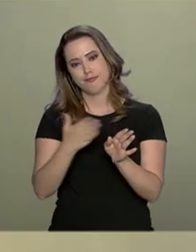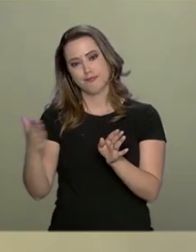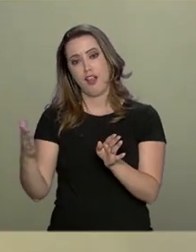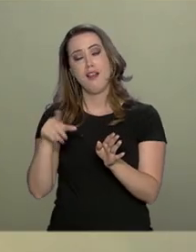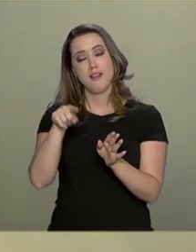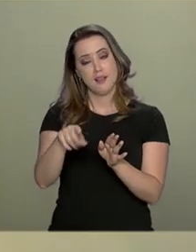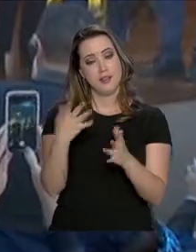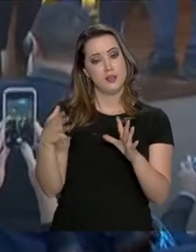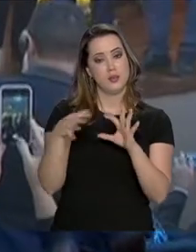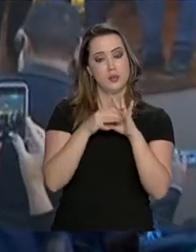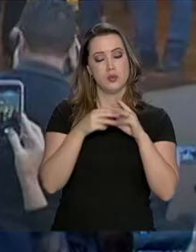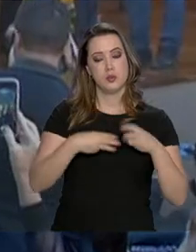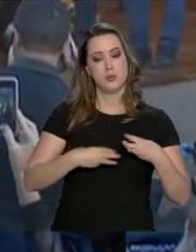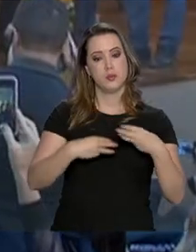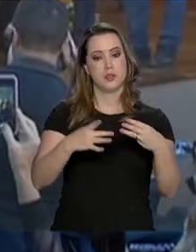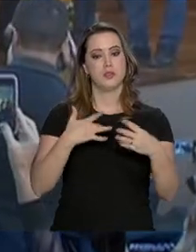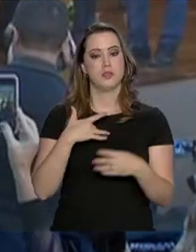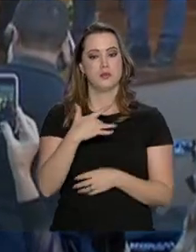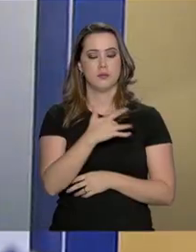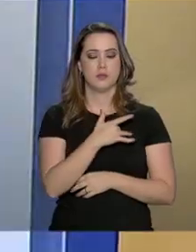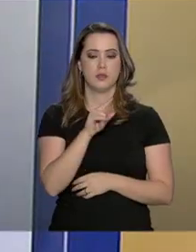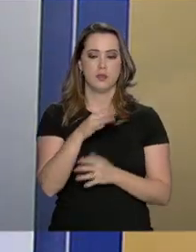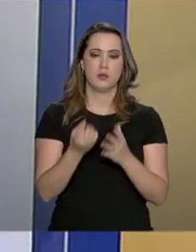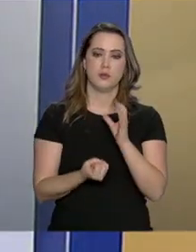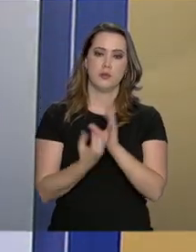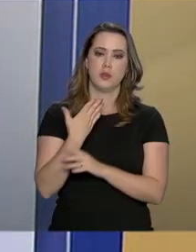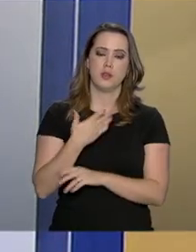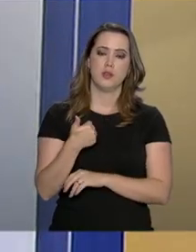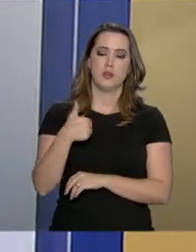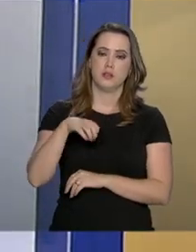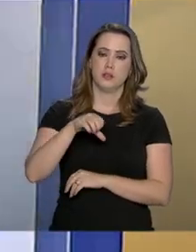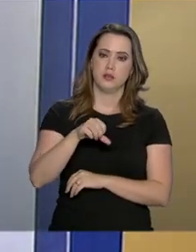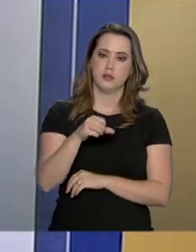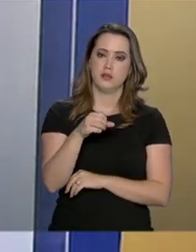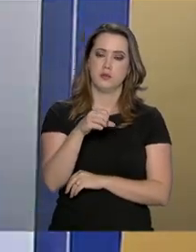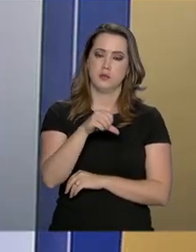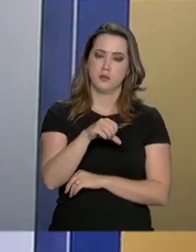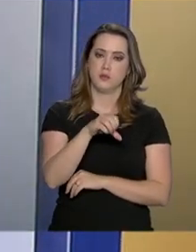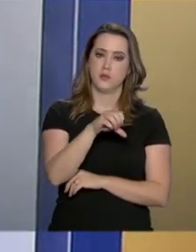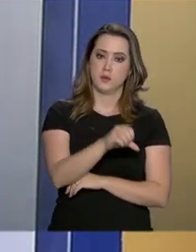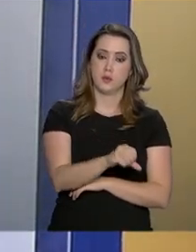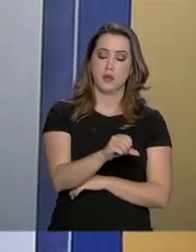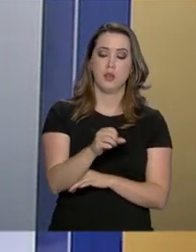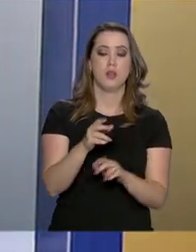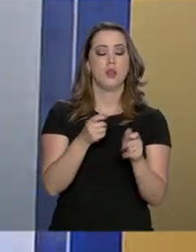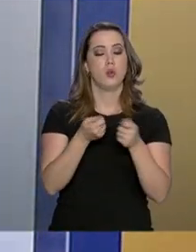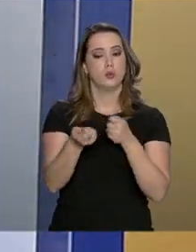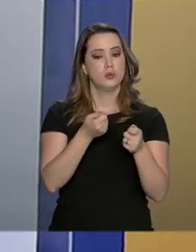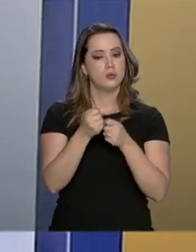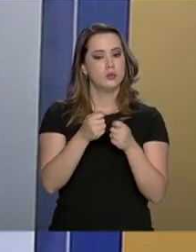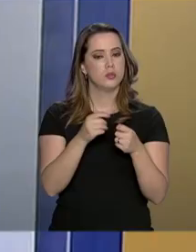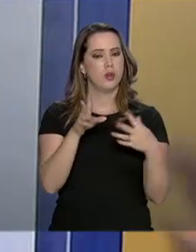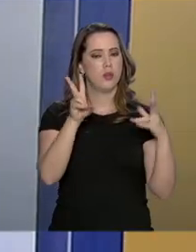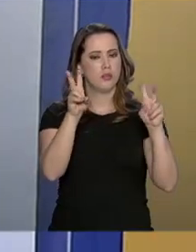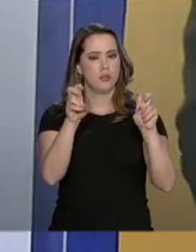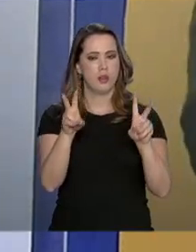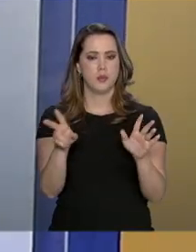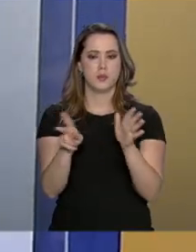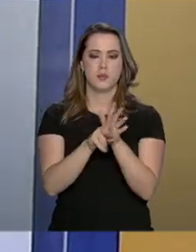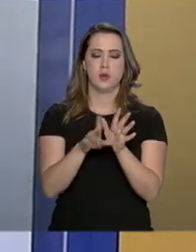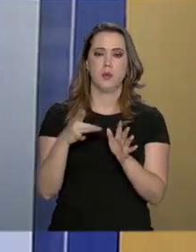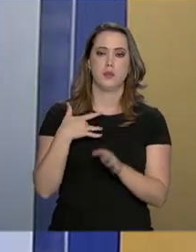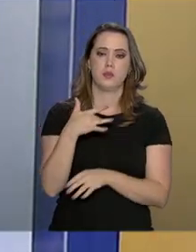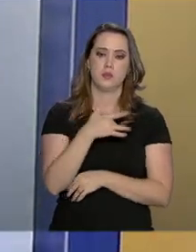O órgão vinculado ao Ministério da Saúde foi criado em 1999 e regulamenta assuntos ligados à